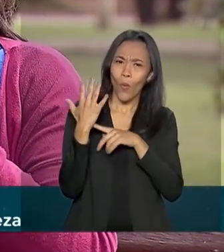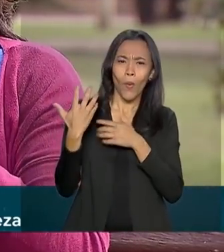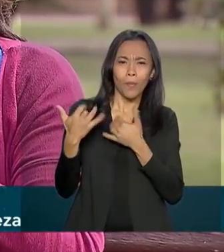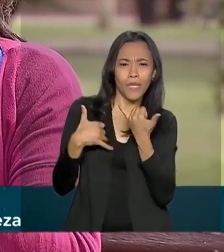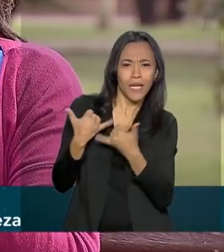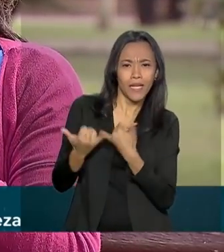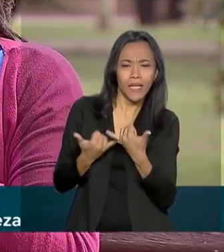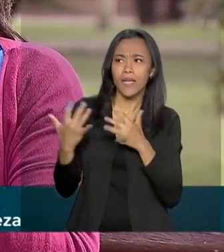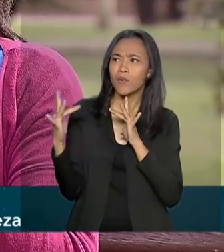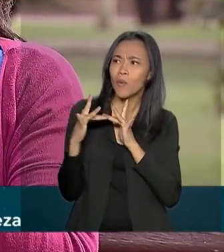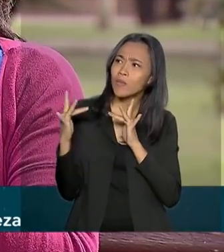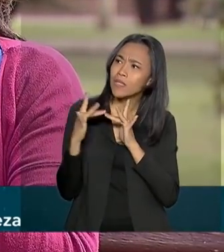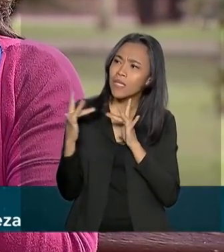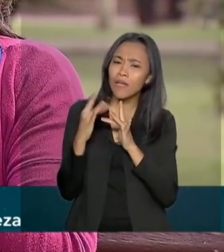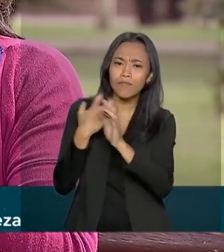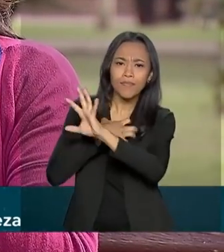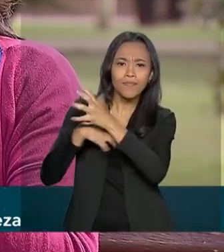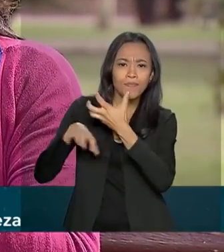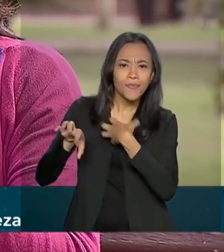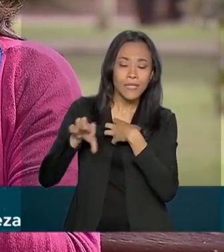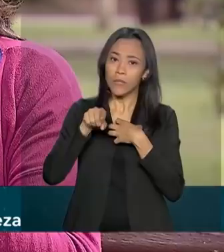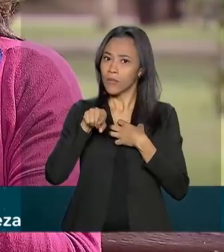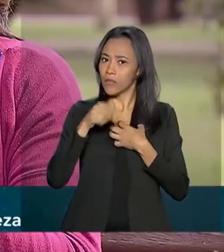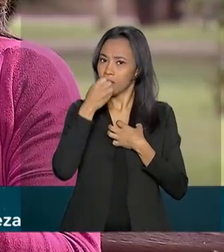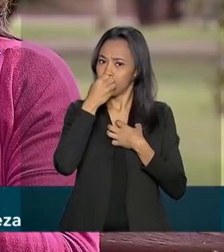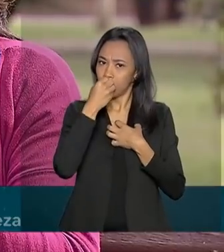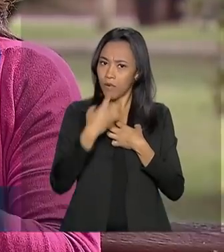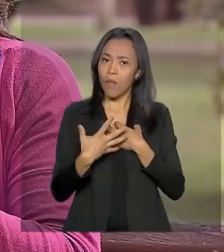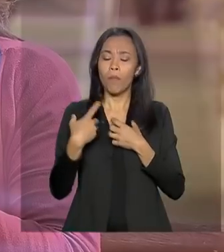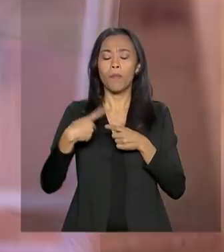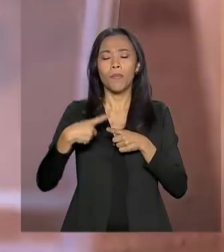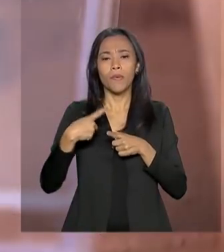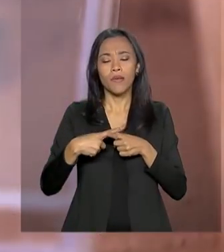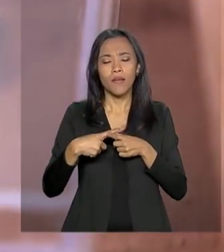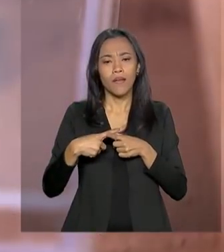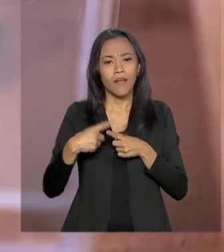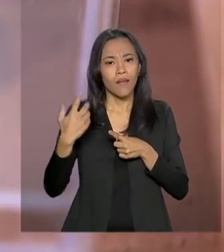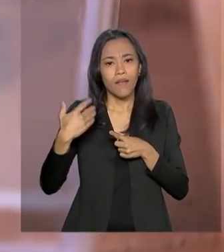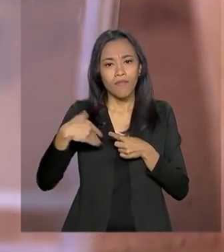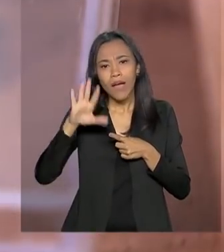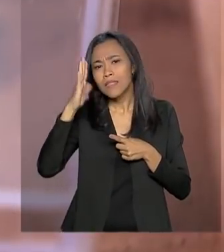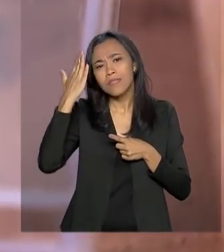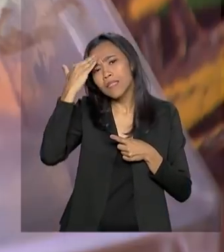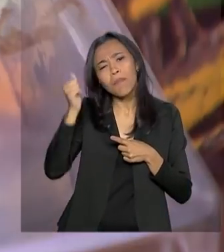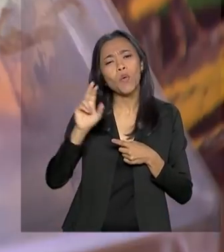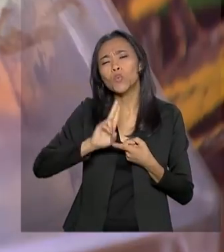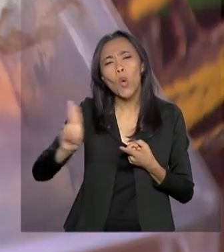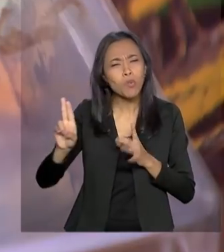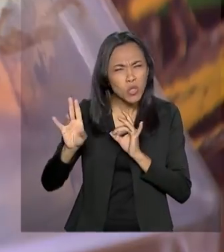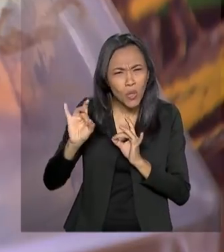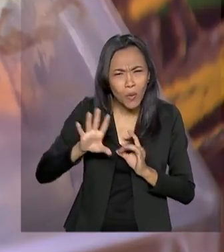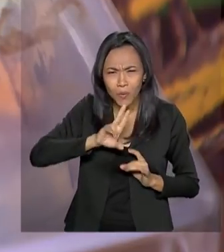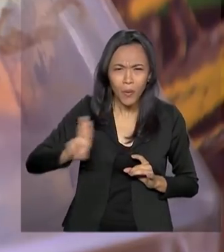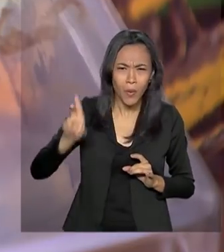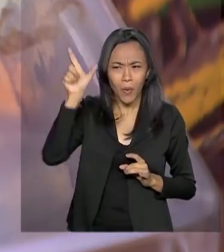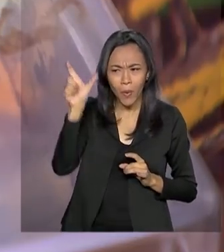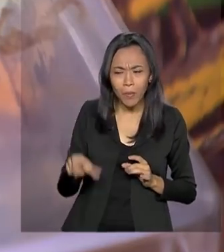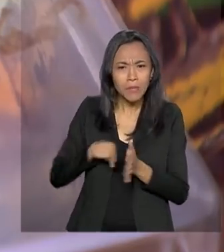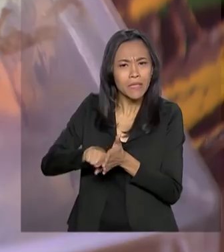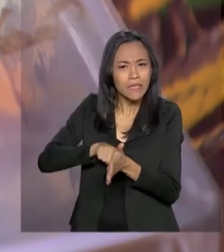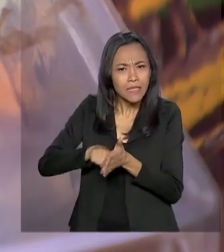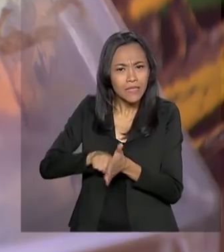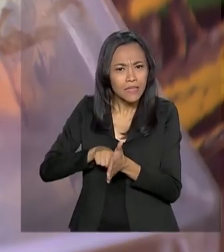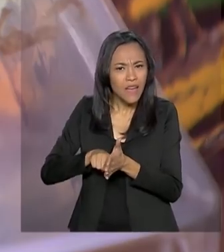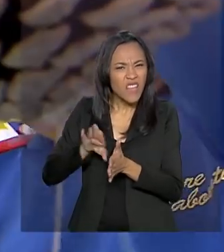com uma conexão afetiva, vai além de você saber o nome científico. Às vezes saber um nome científico até